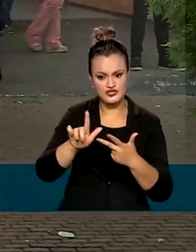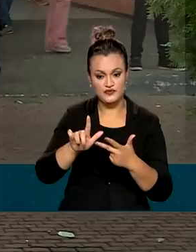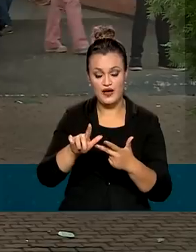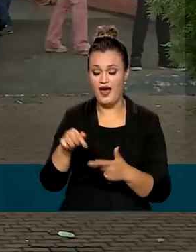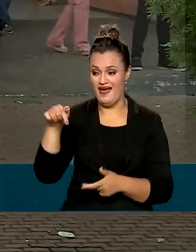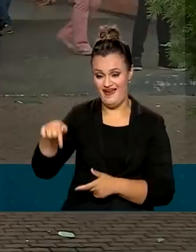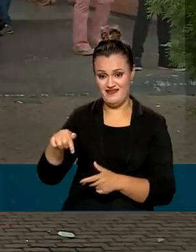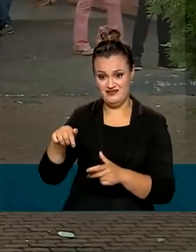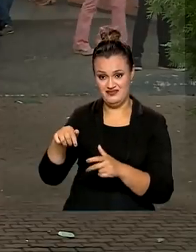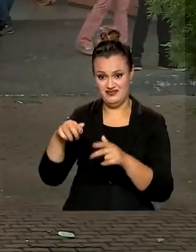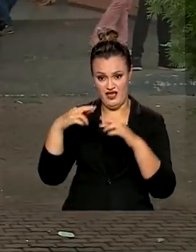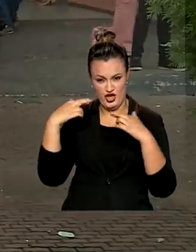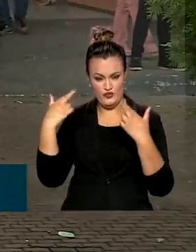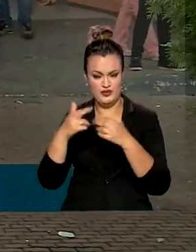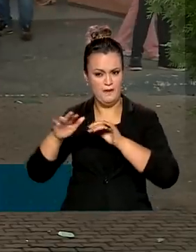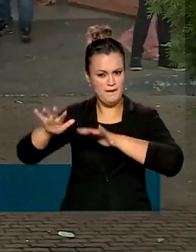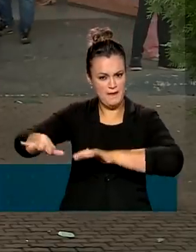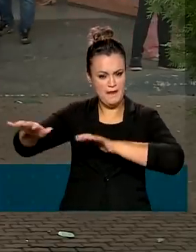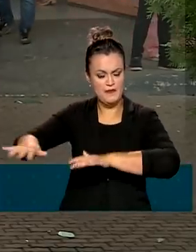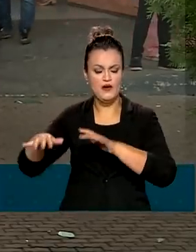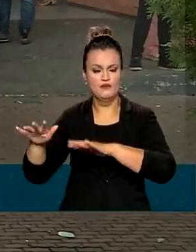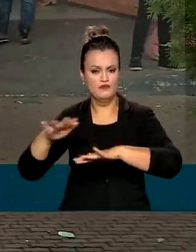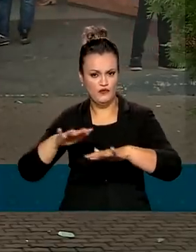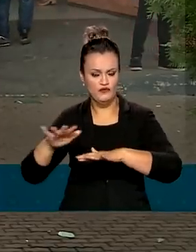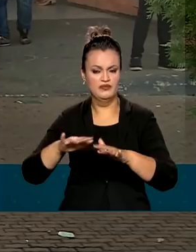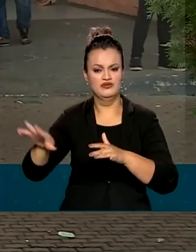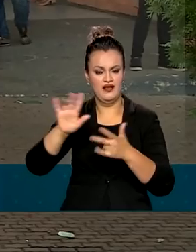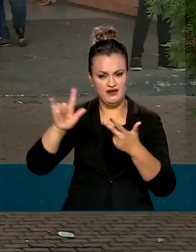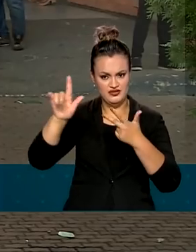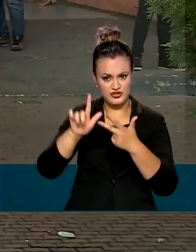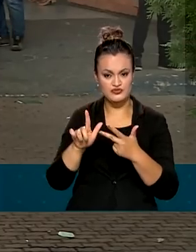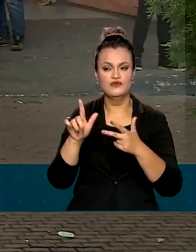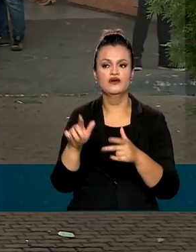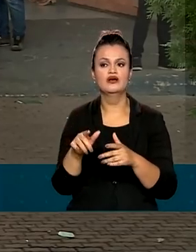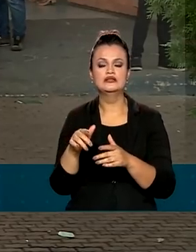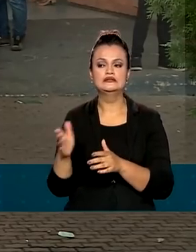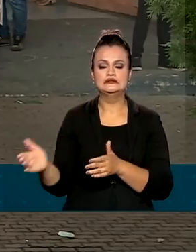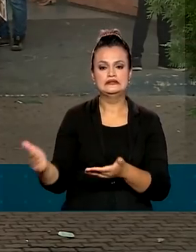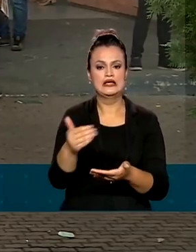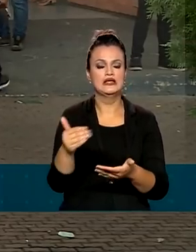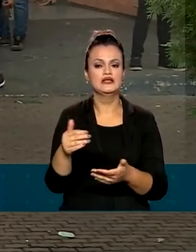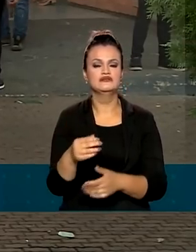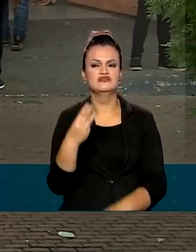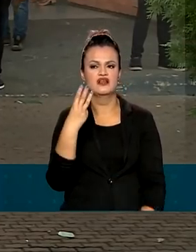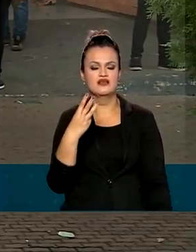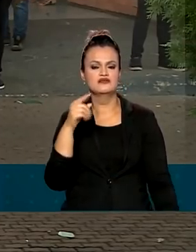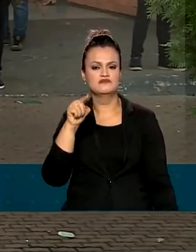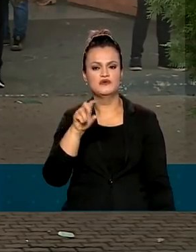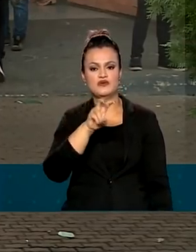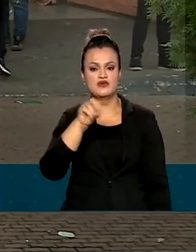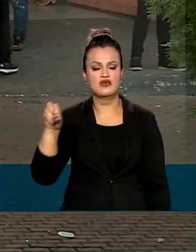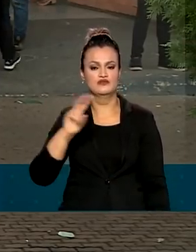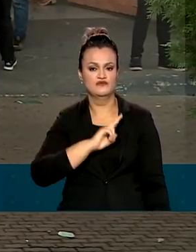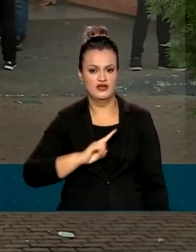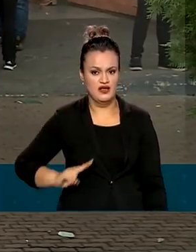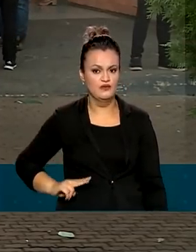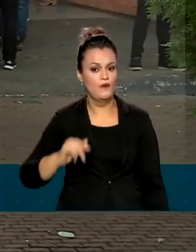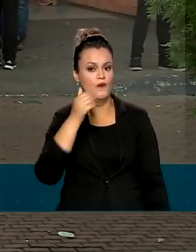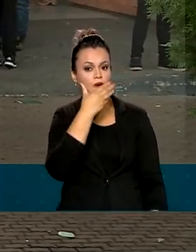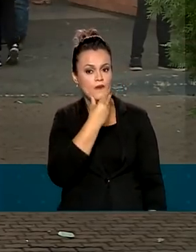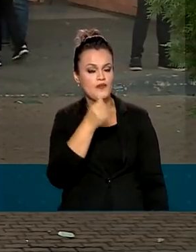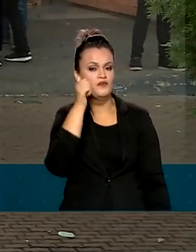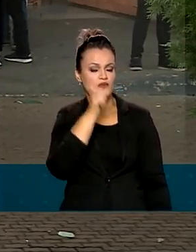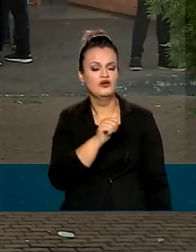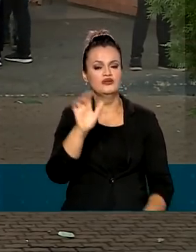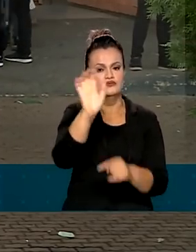91ª edição da Marcha dos Legislativos Municipais reúne cerca de 3.500 vereadores e vereadoras